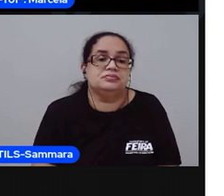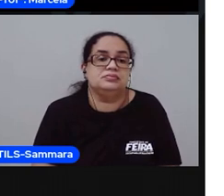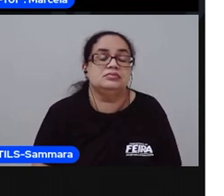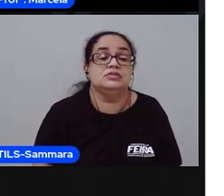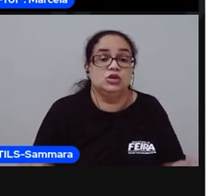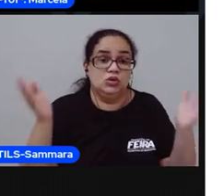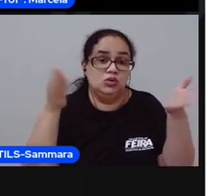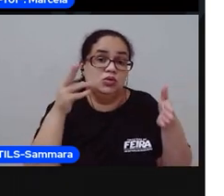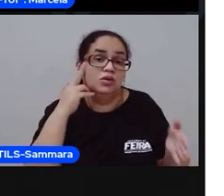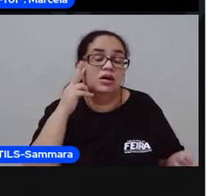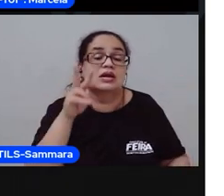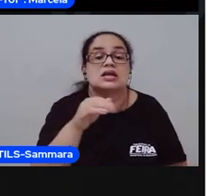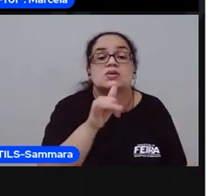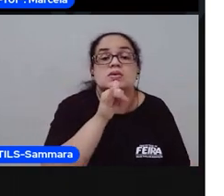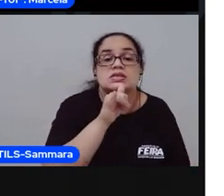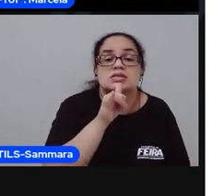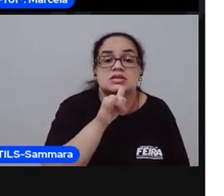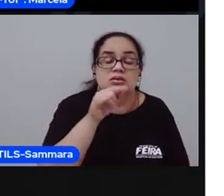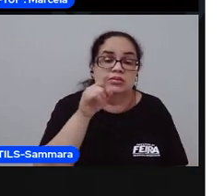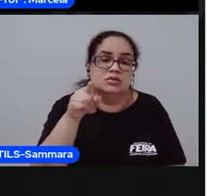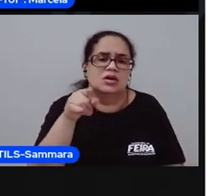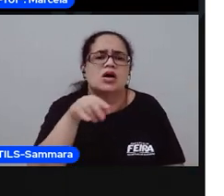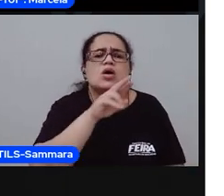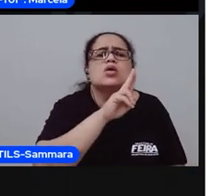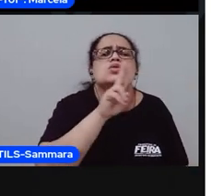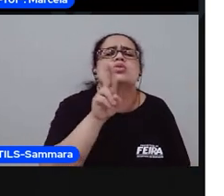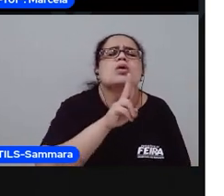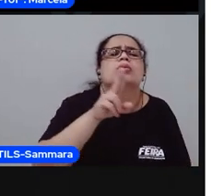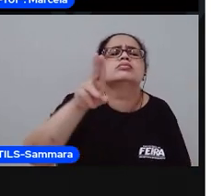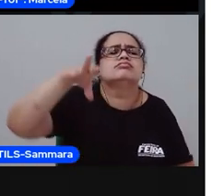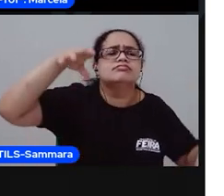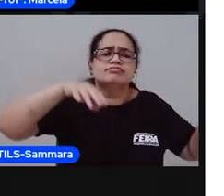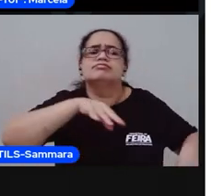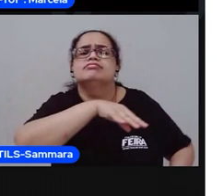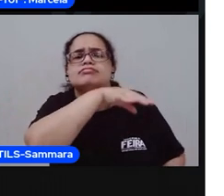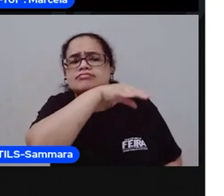Agora vamos ao outro exemplo. Qual o nome desse animal?